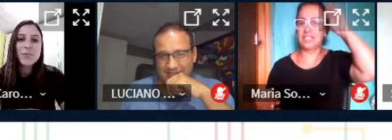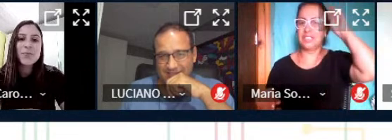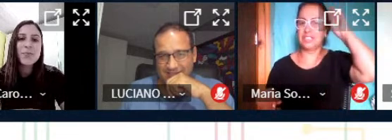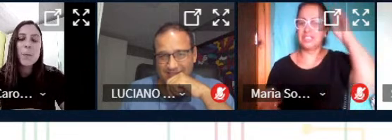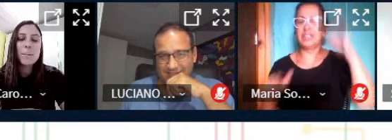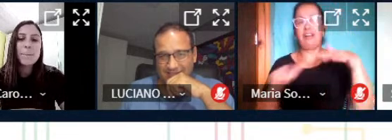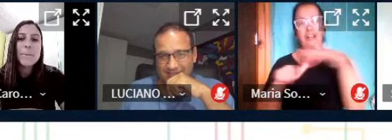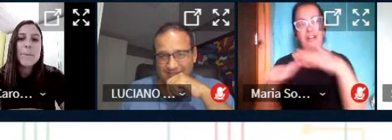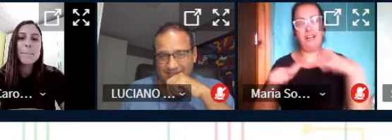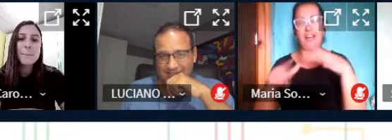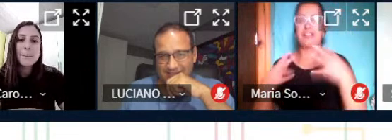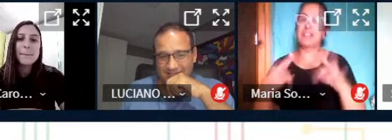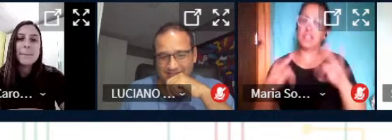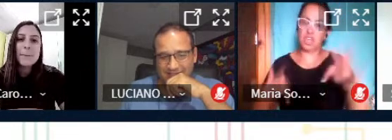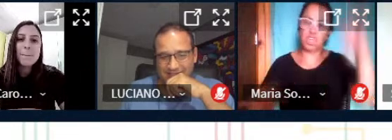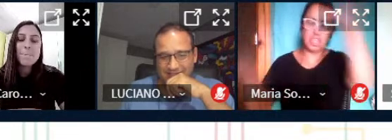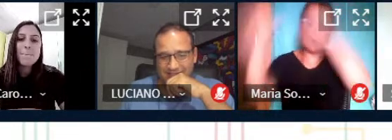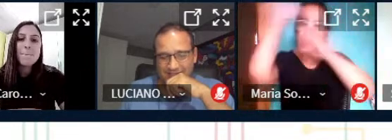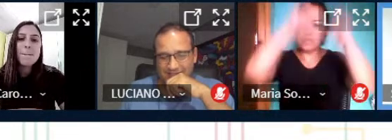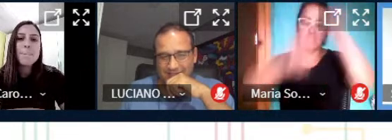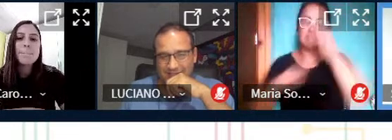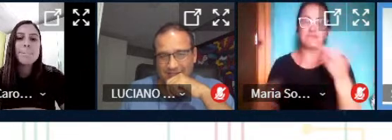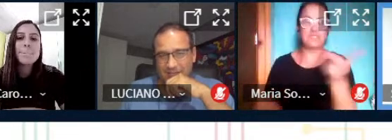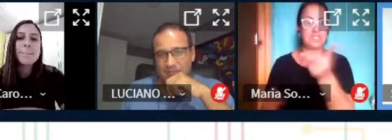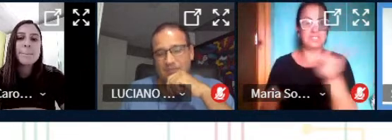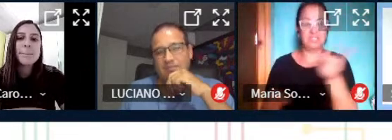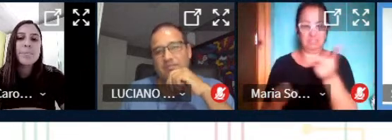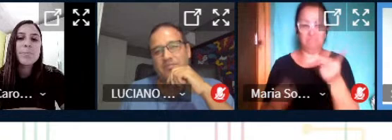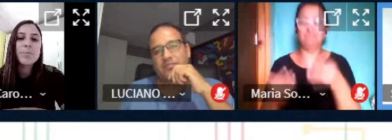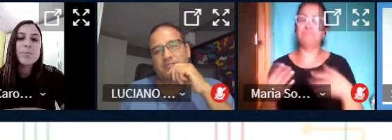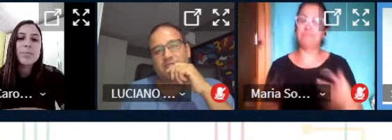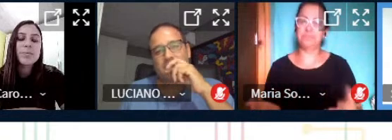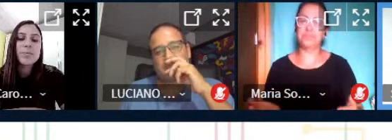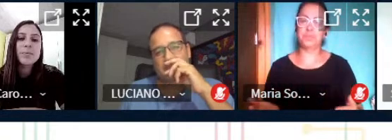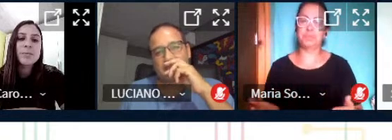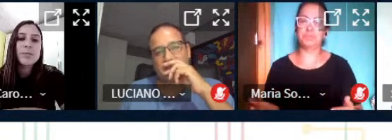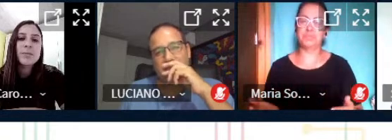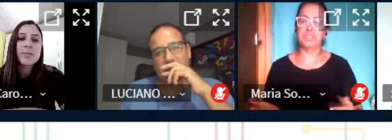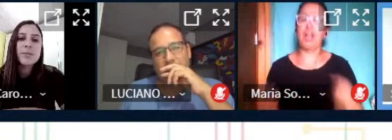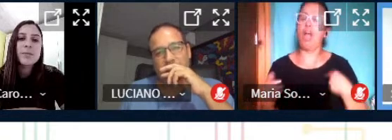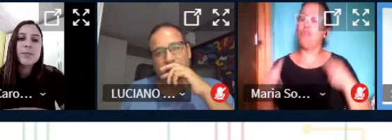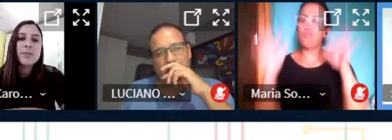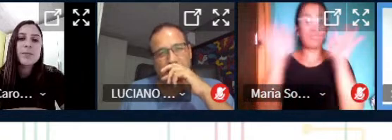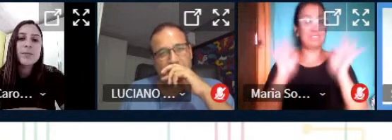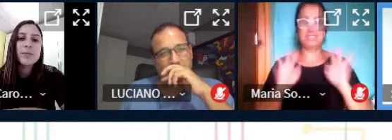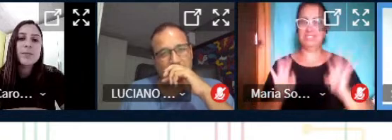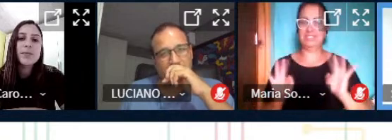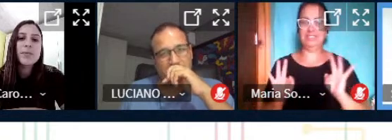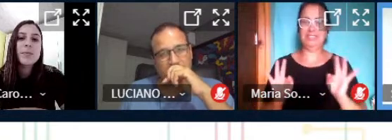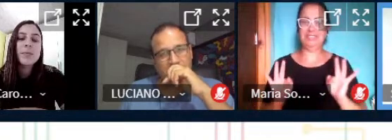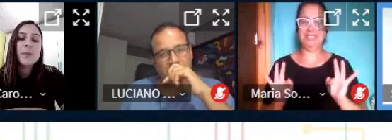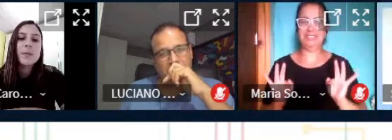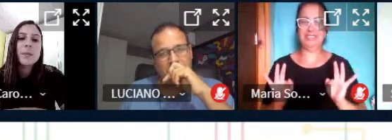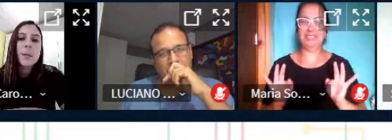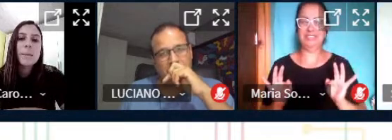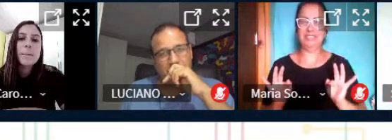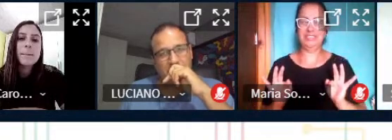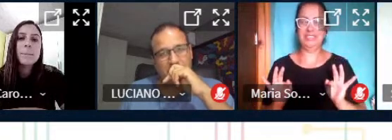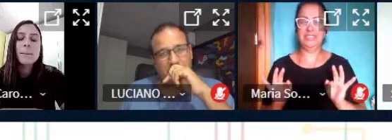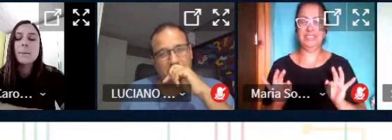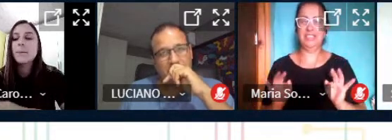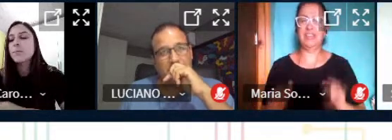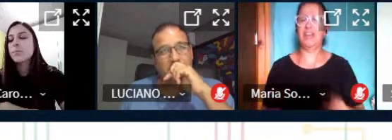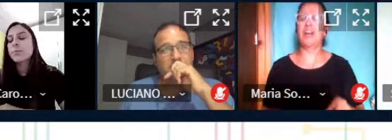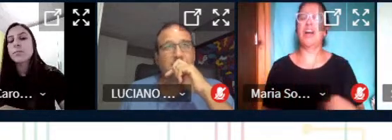tecnológica aprendendo com vocês então isso me deixou bem feliz não é e o que me